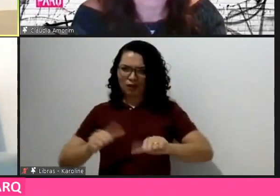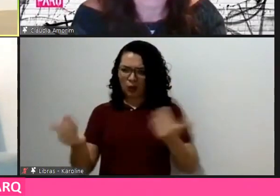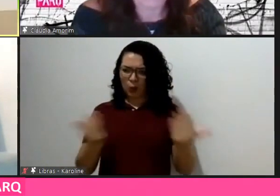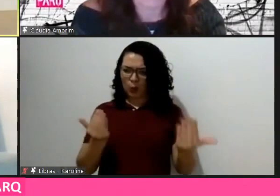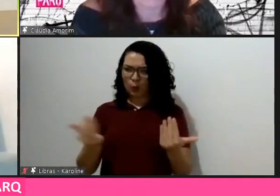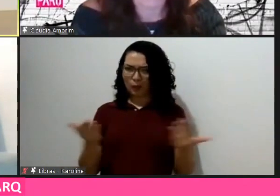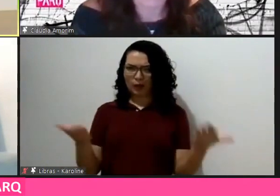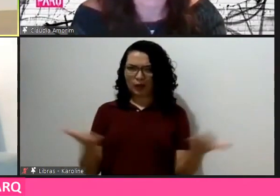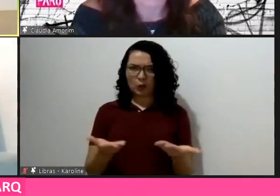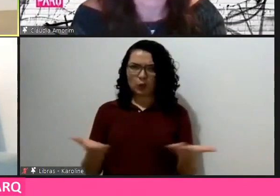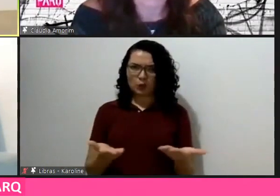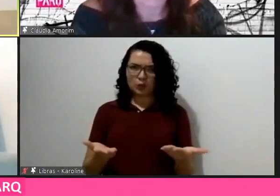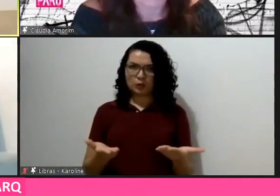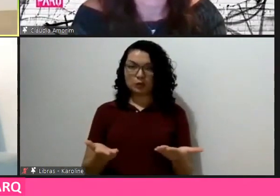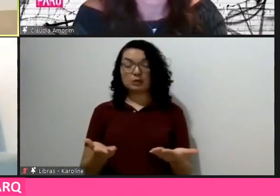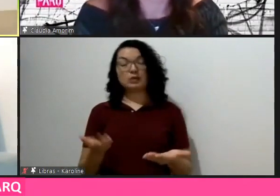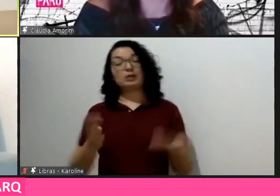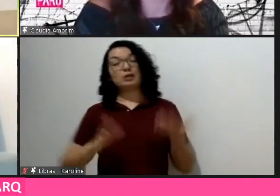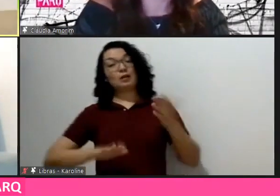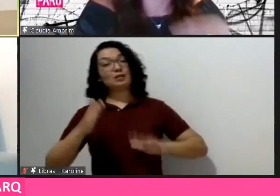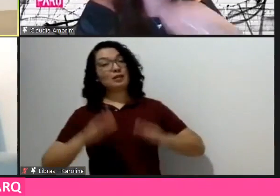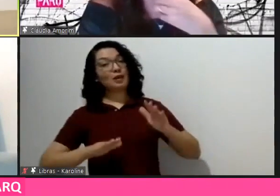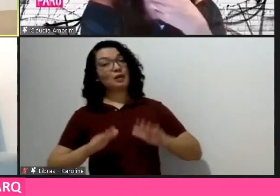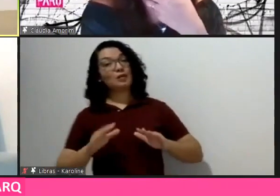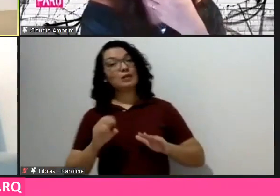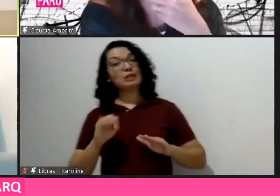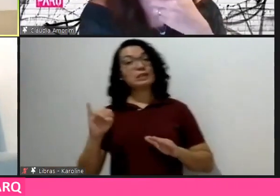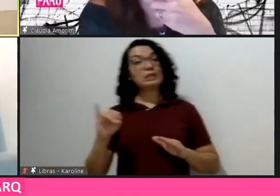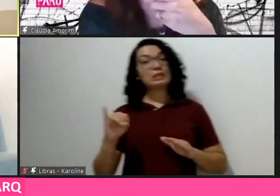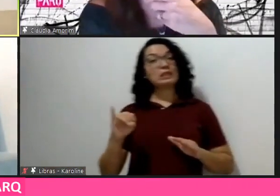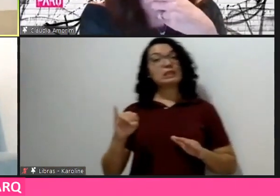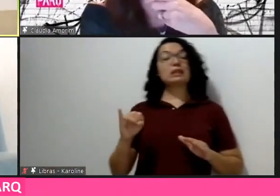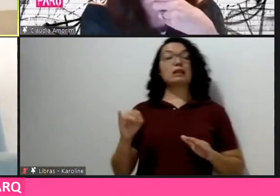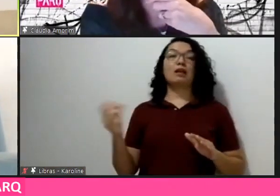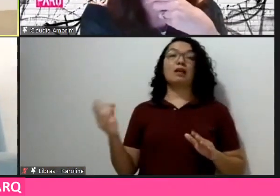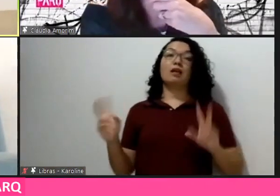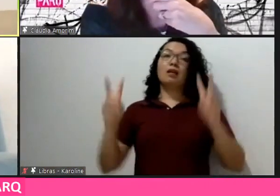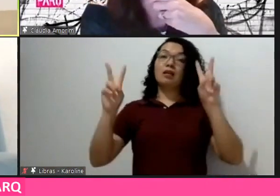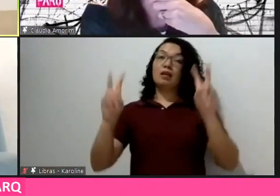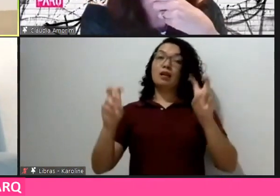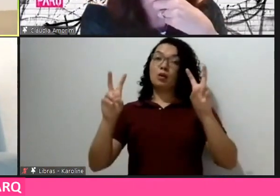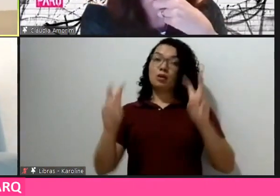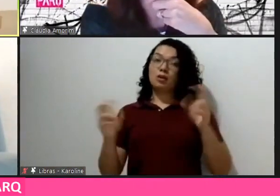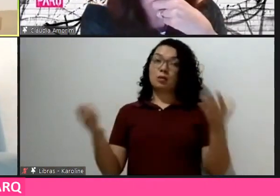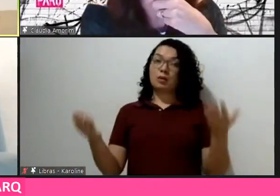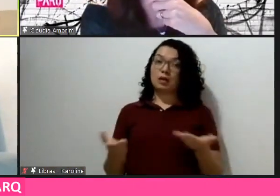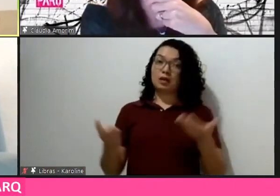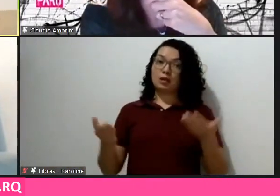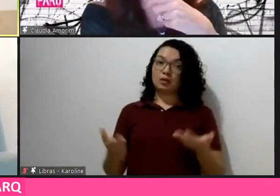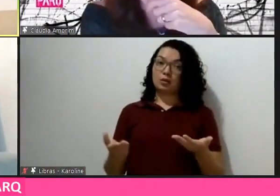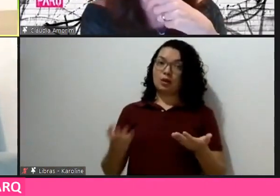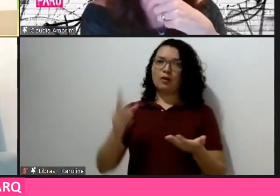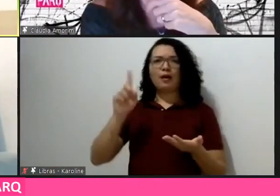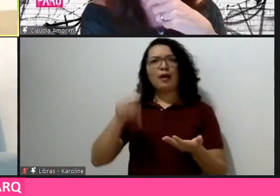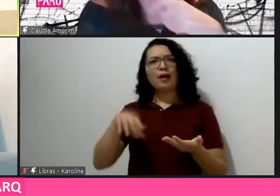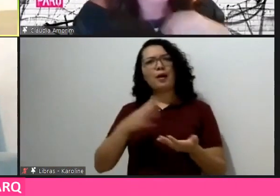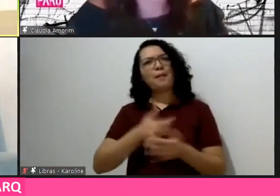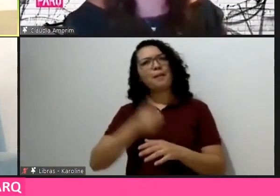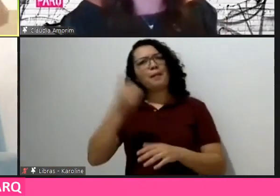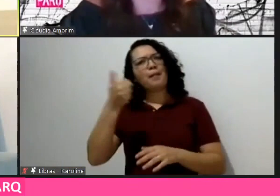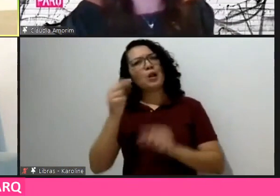talvez a gente fosse trazer para uma discussão um pouco mais atual, é assim, é melhor eu retrofitar ou eu desmontar o edifício?